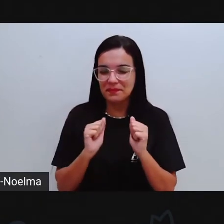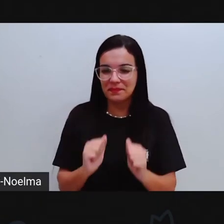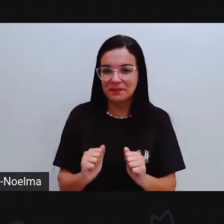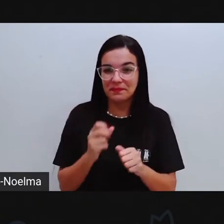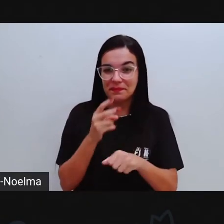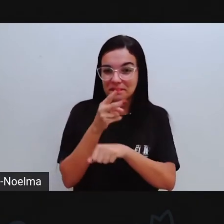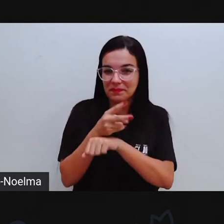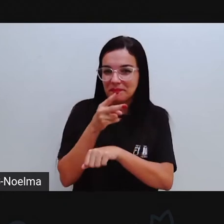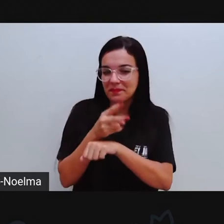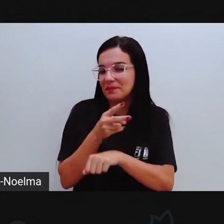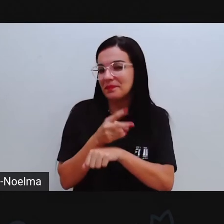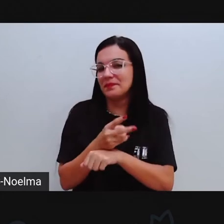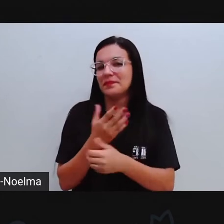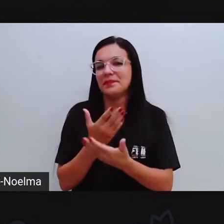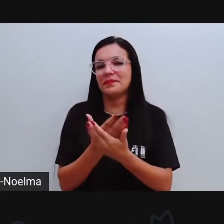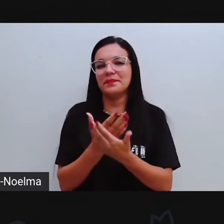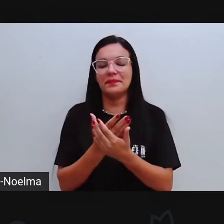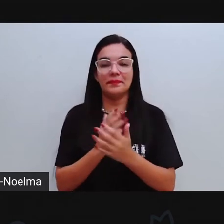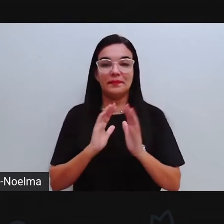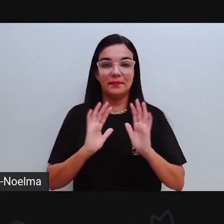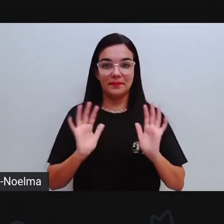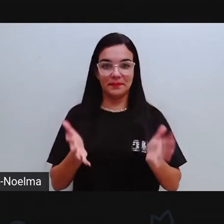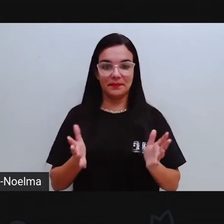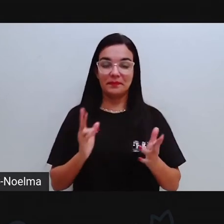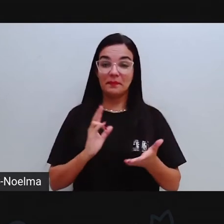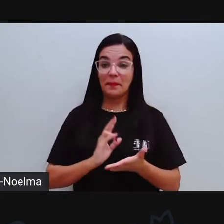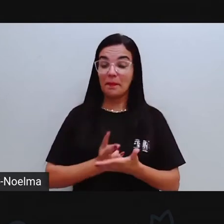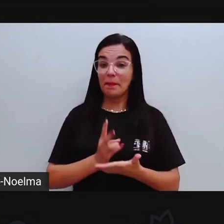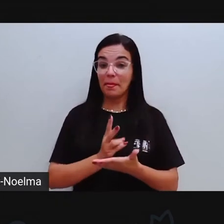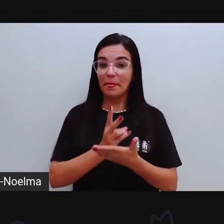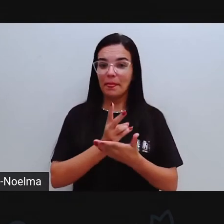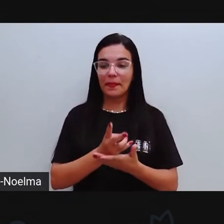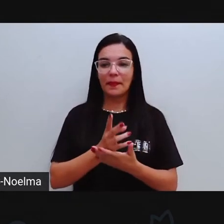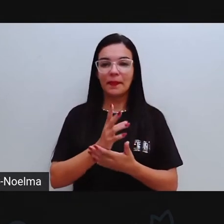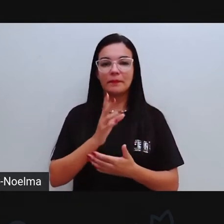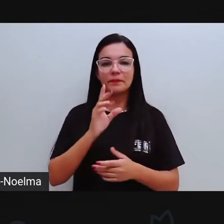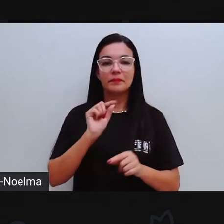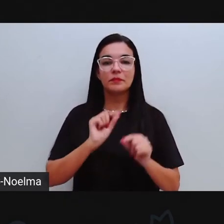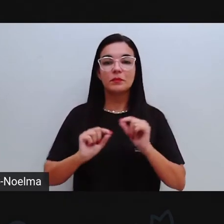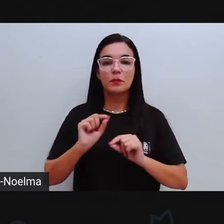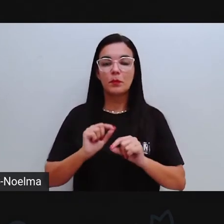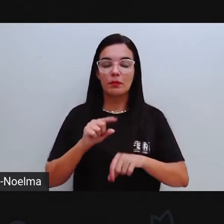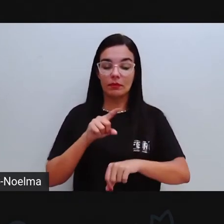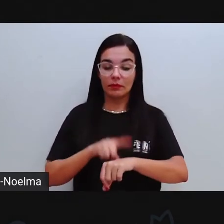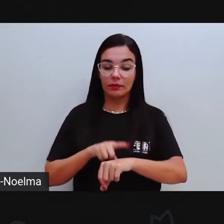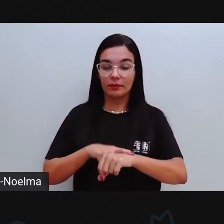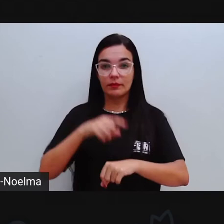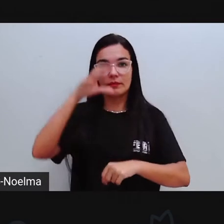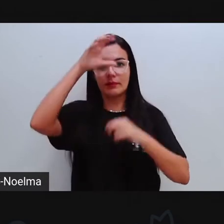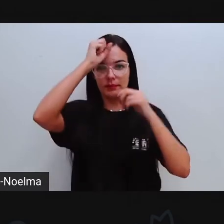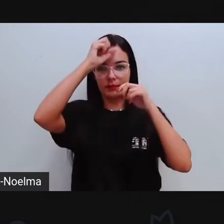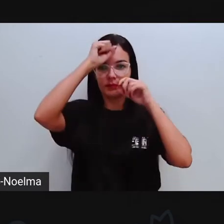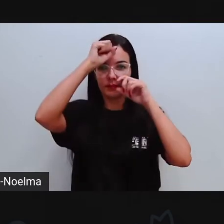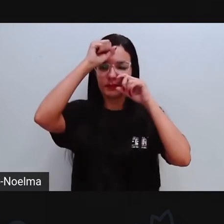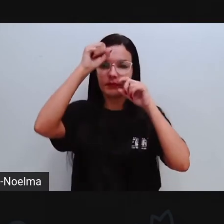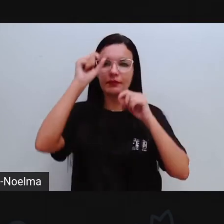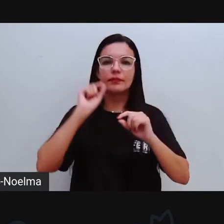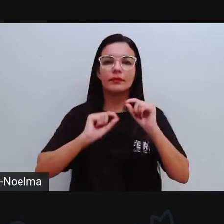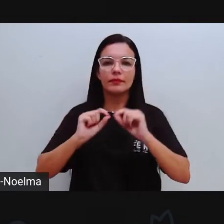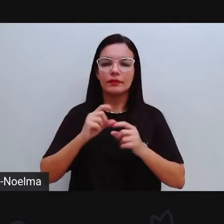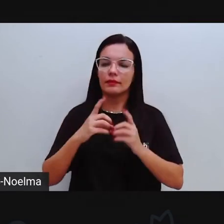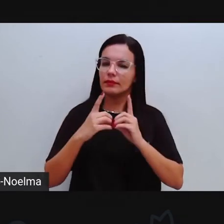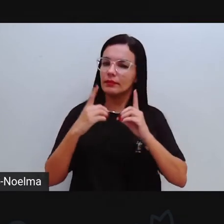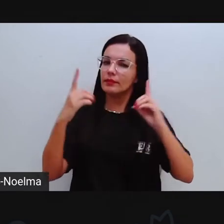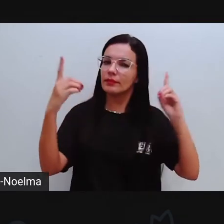mais uma videoaula, não é? Para continuarmos aí utilizando esse momento para aprender, aprender aí mesmo que